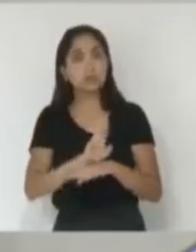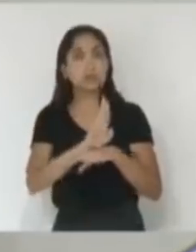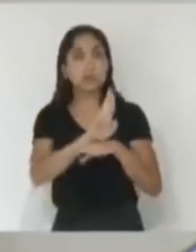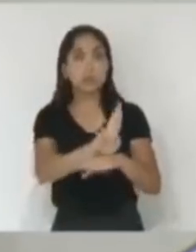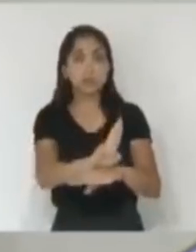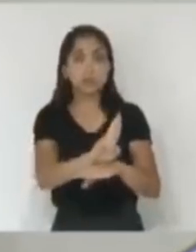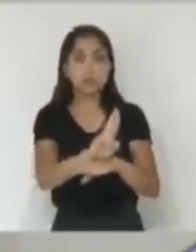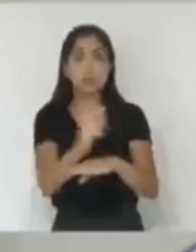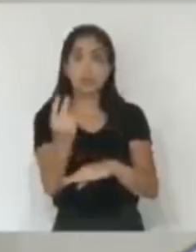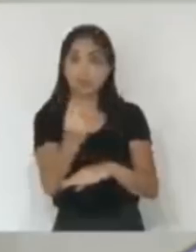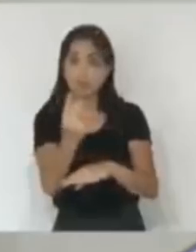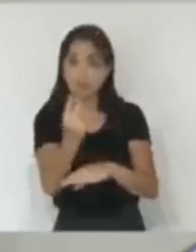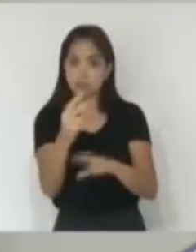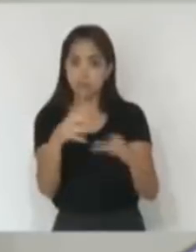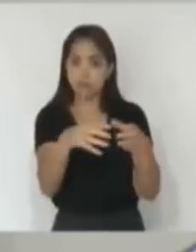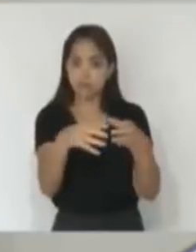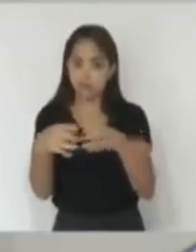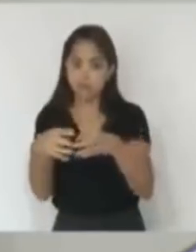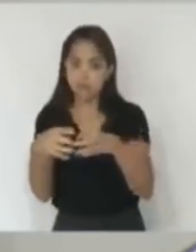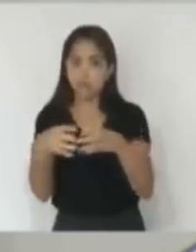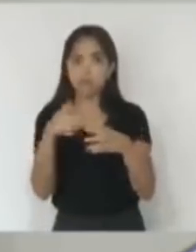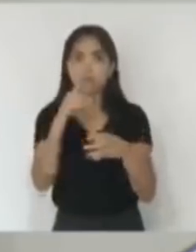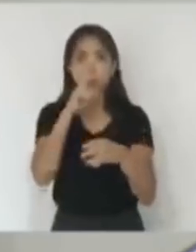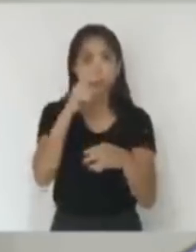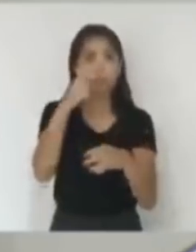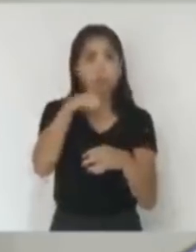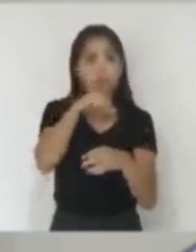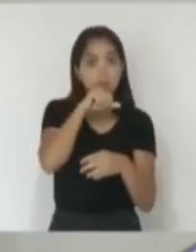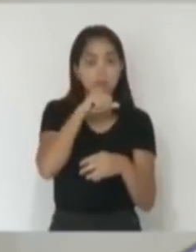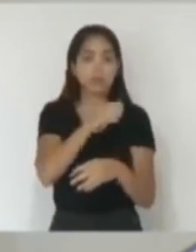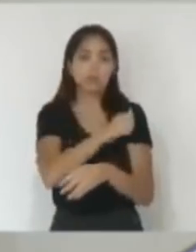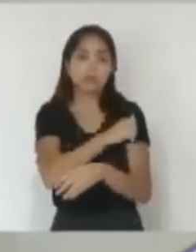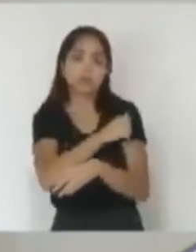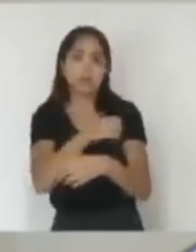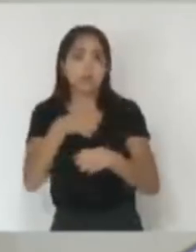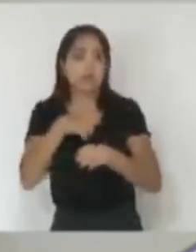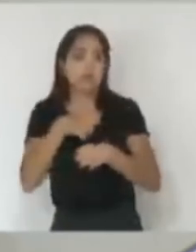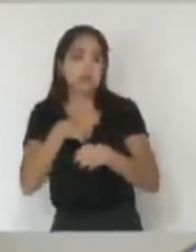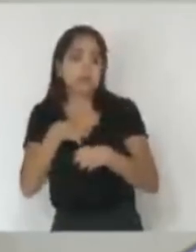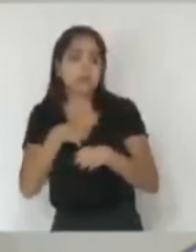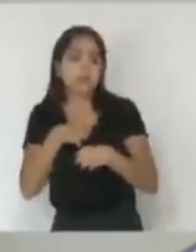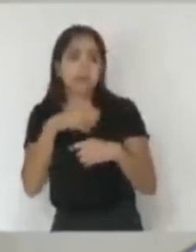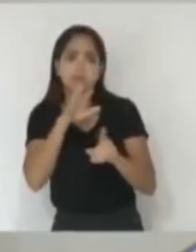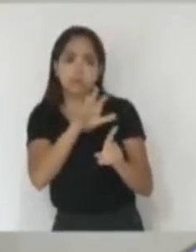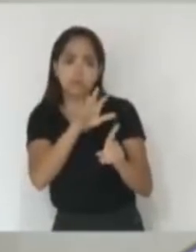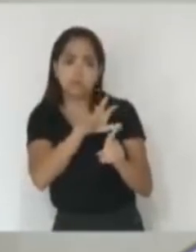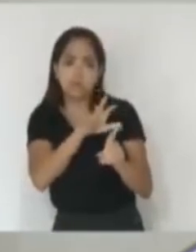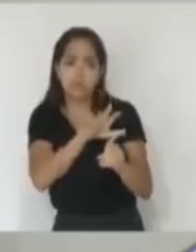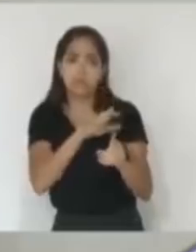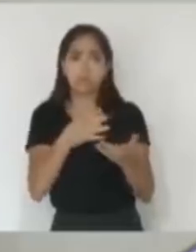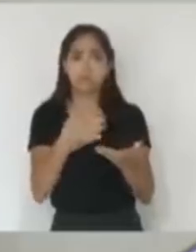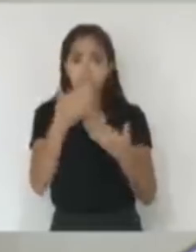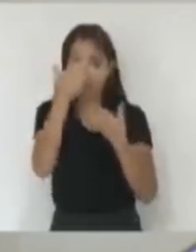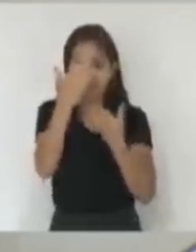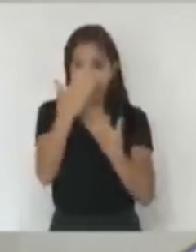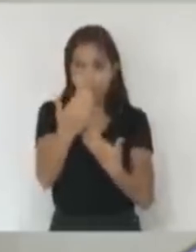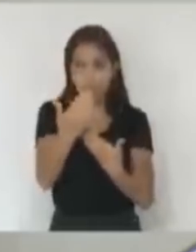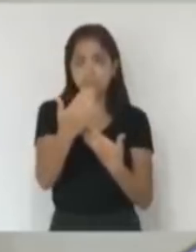duas categorias, os pais e os alunos, caso se sintam, de alguma forma, ameaçados. Obrigada e desejo sucesso a todos nós.